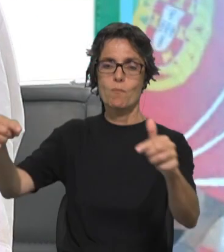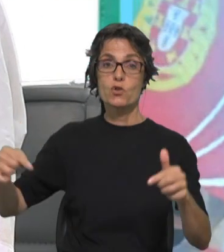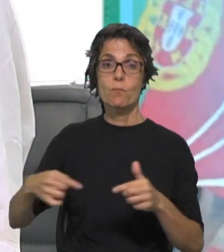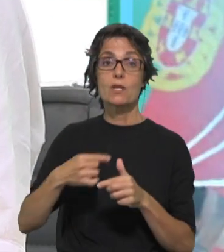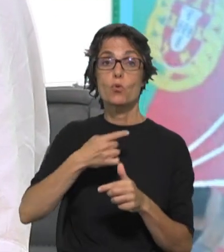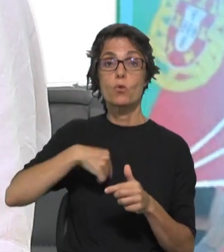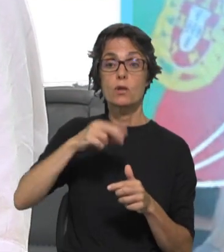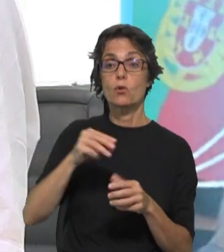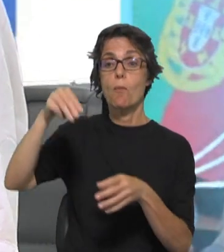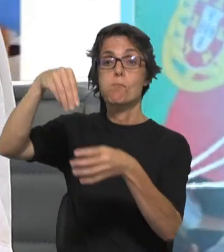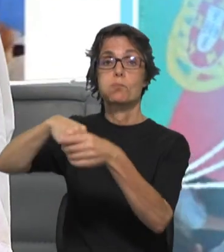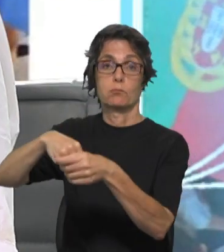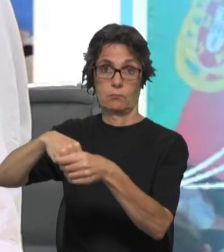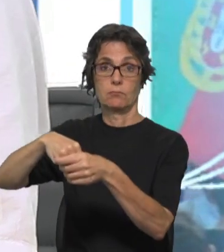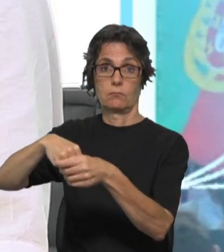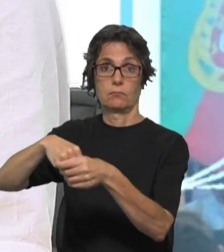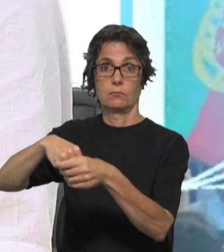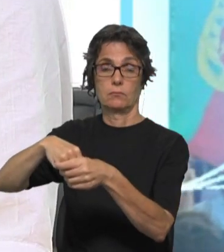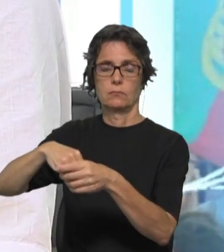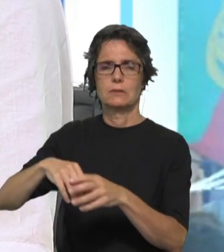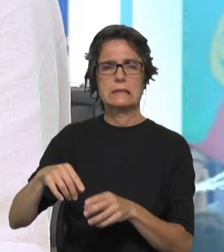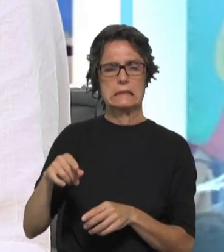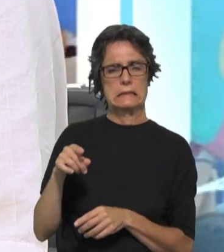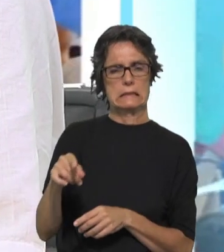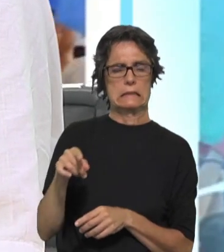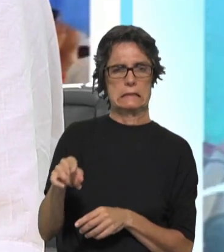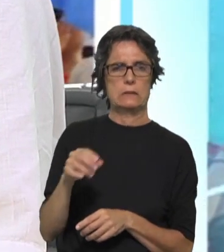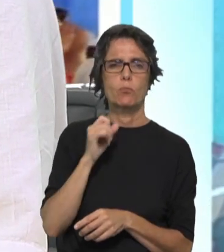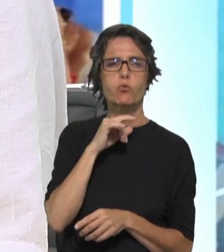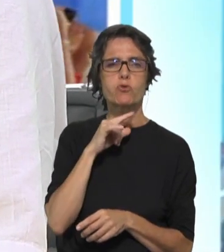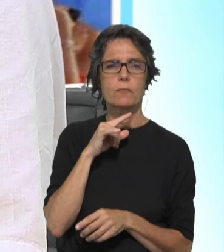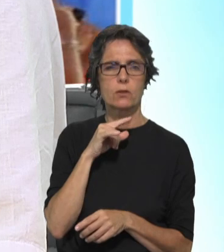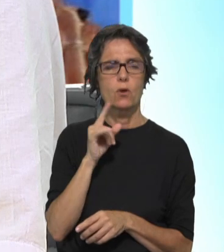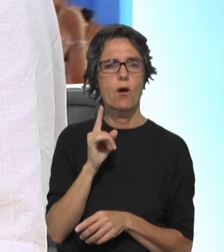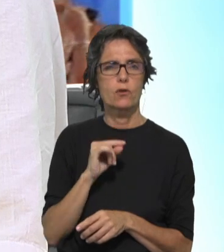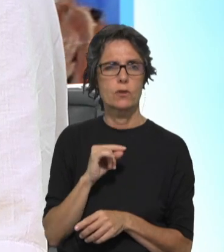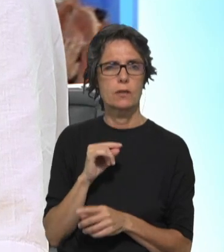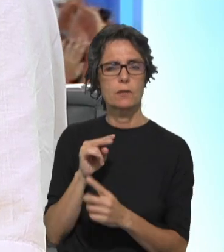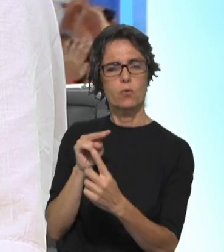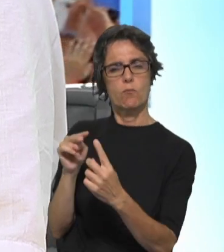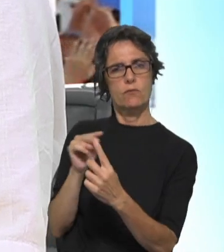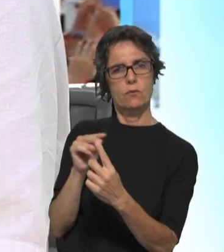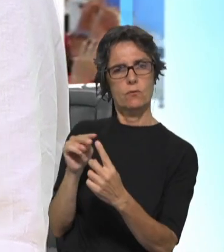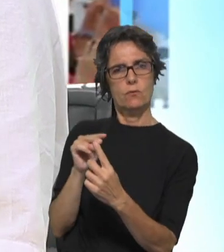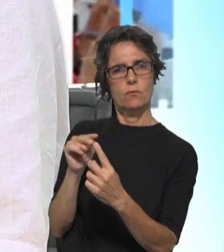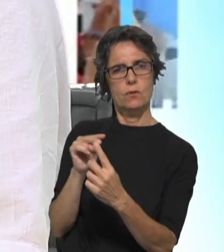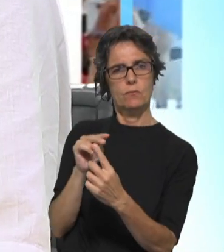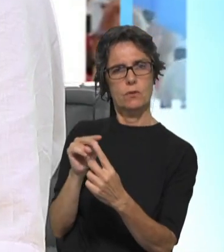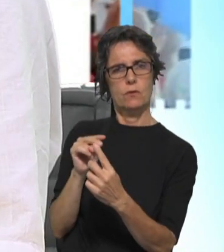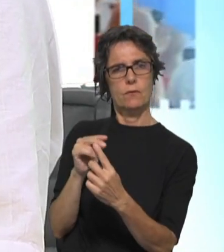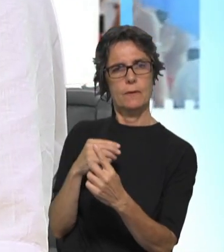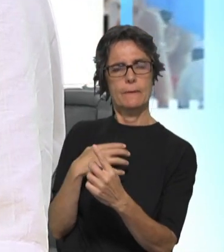habitamos e que nós ocupamos. E isso permitiu uma certa atitude de quase de